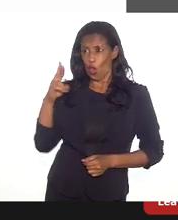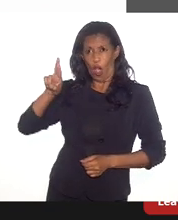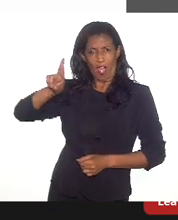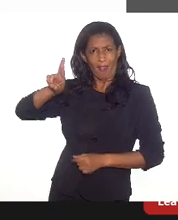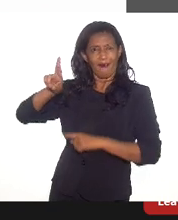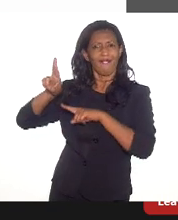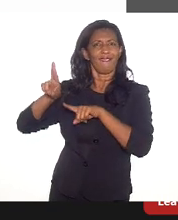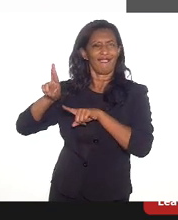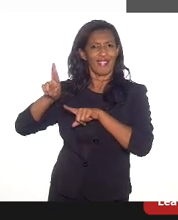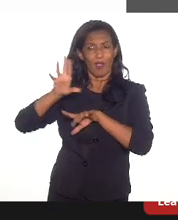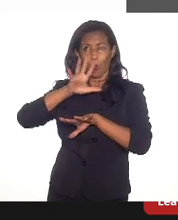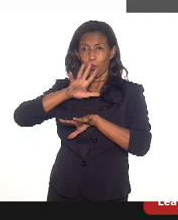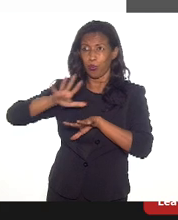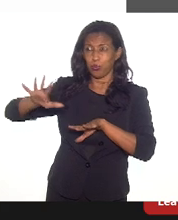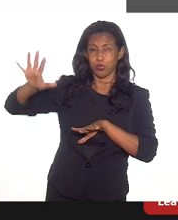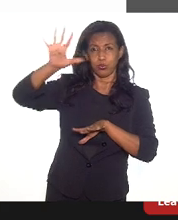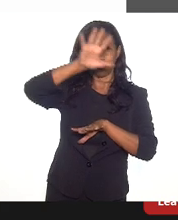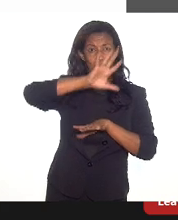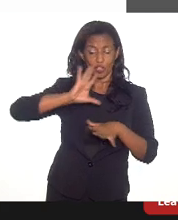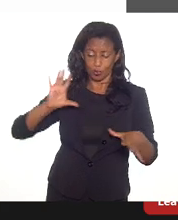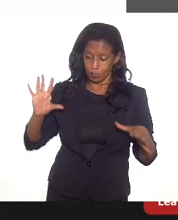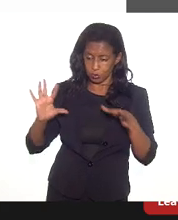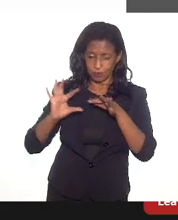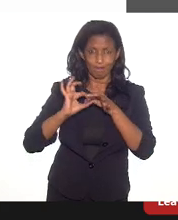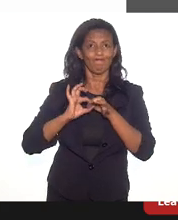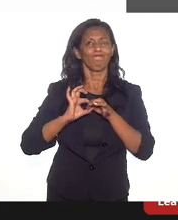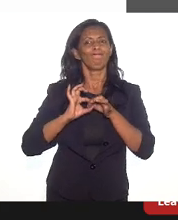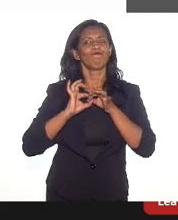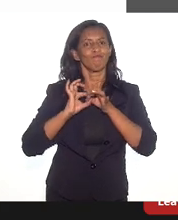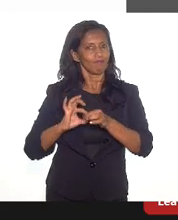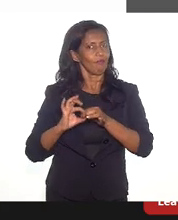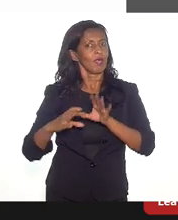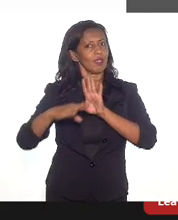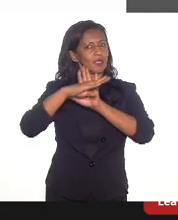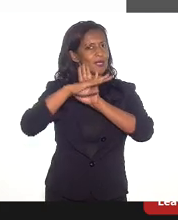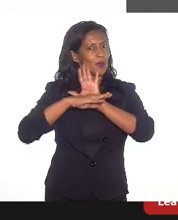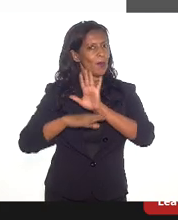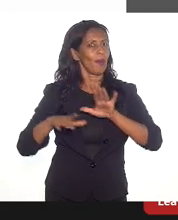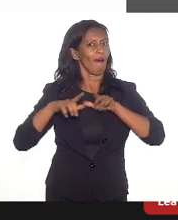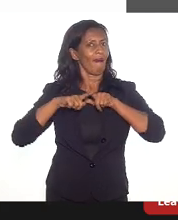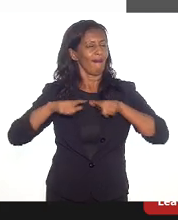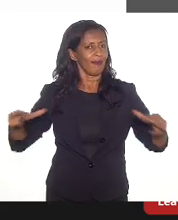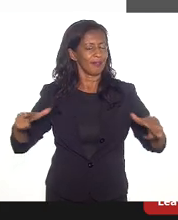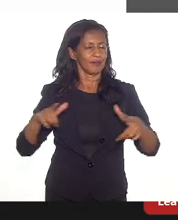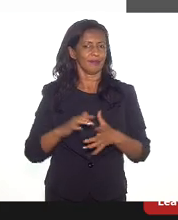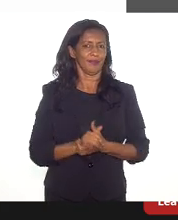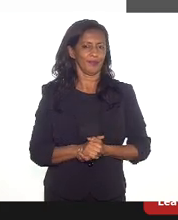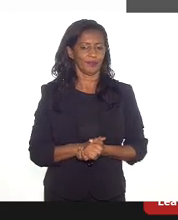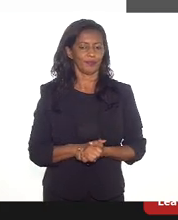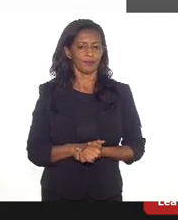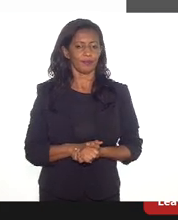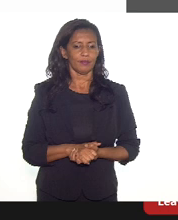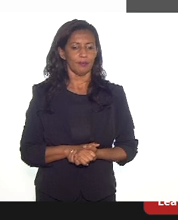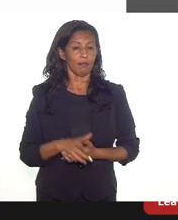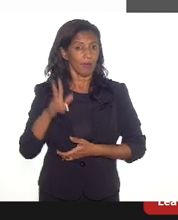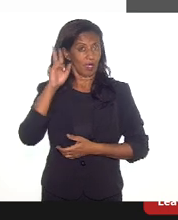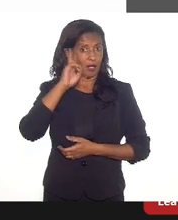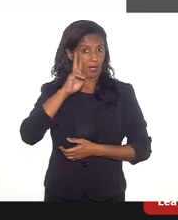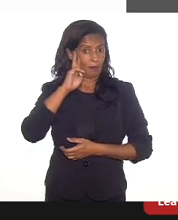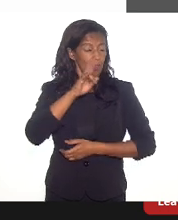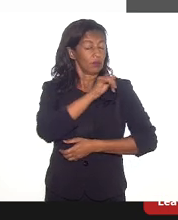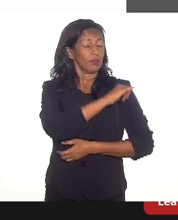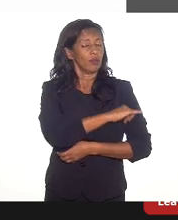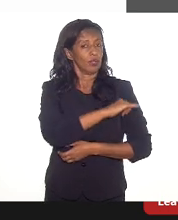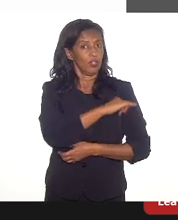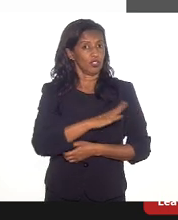elementos podemos fazer um grande programa desse complexo hospitalar. Lembrando que o Rio de